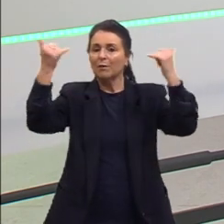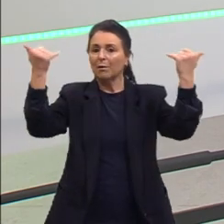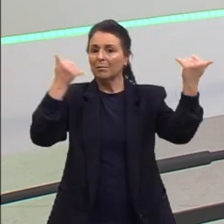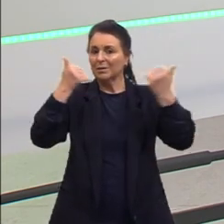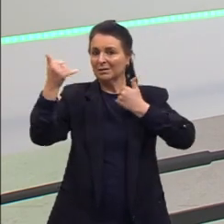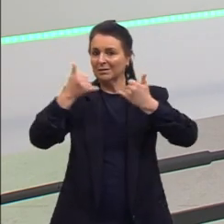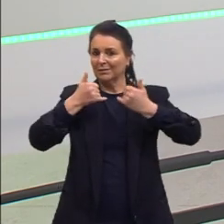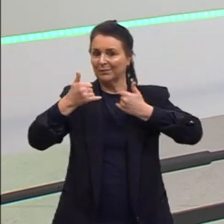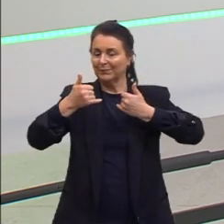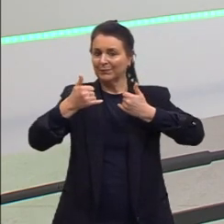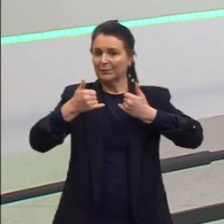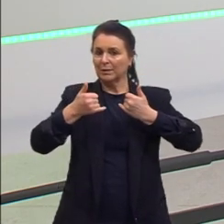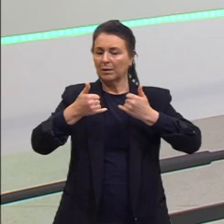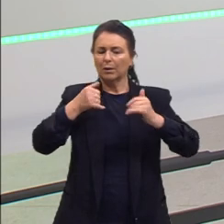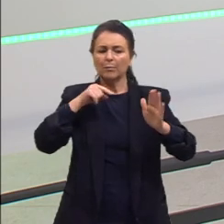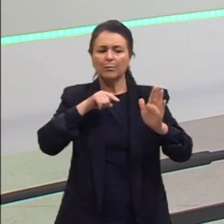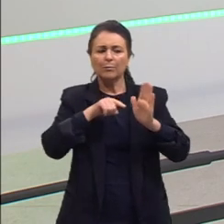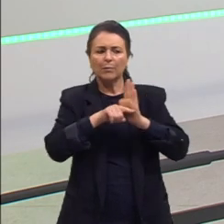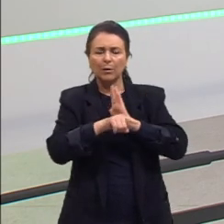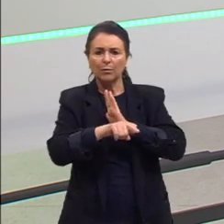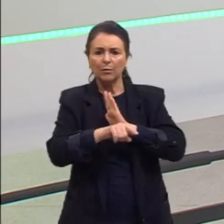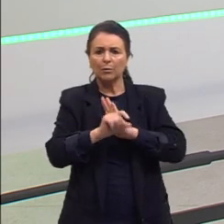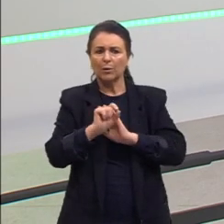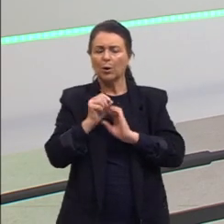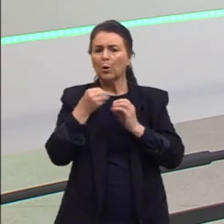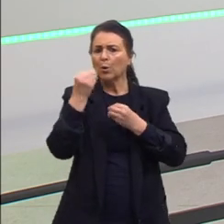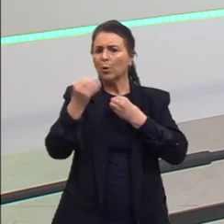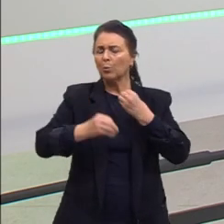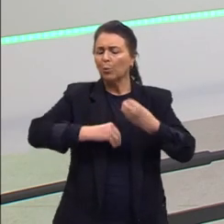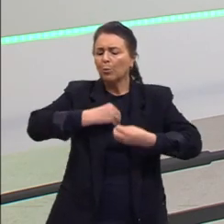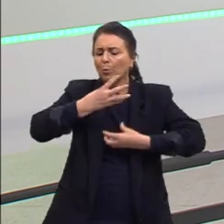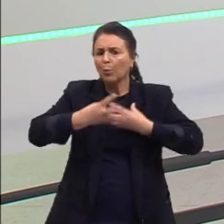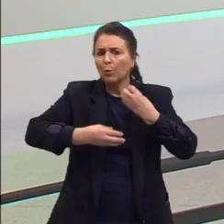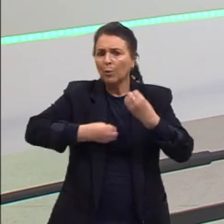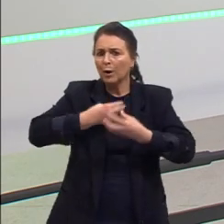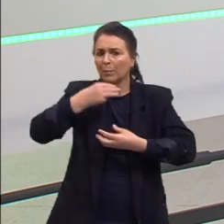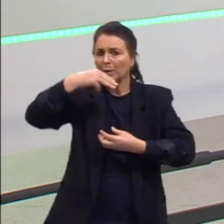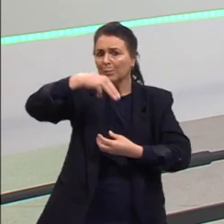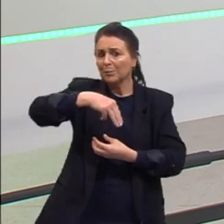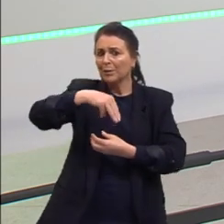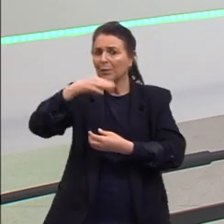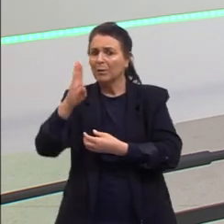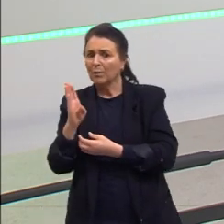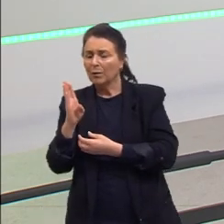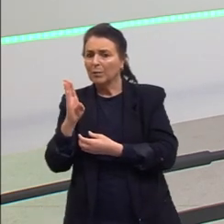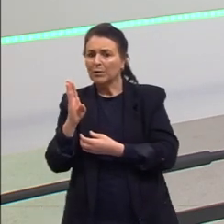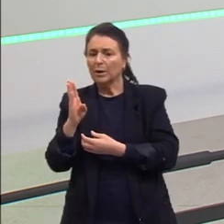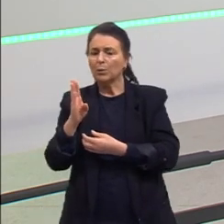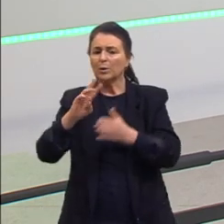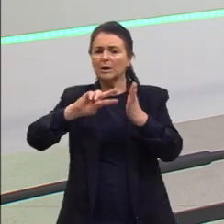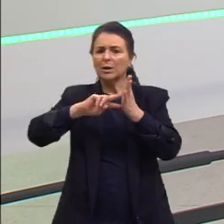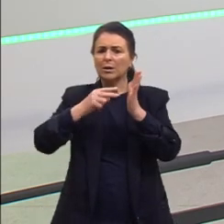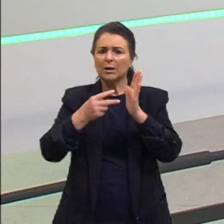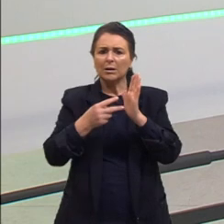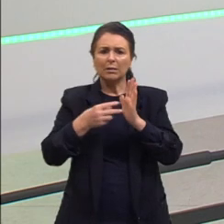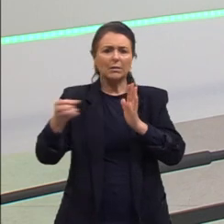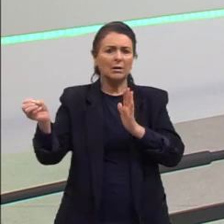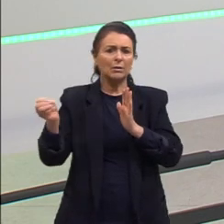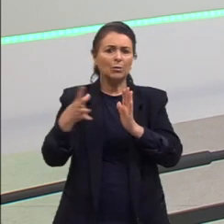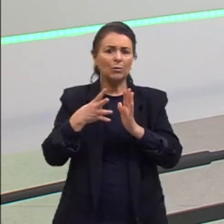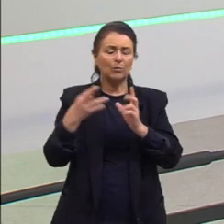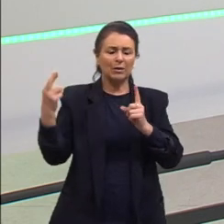Aqui a questão está nos pedindo como é que esse poema do Manuel Bandeira vai ressignificar esse referencial